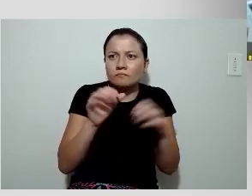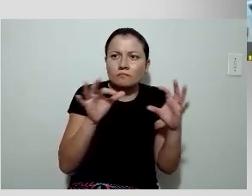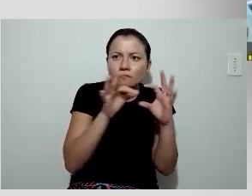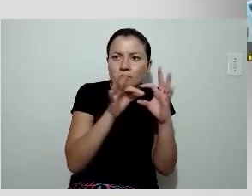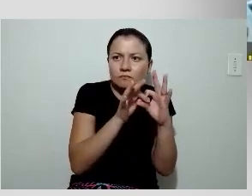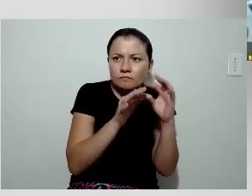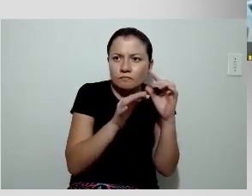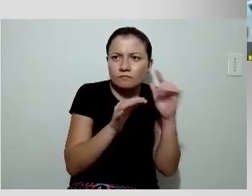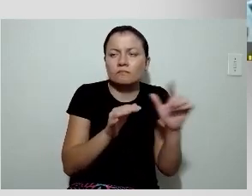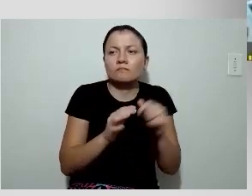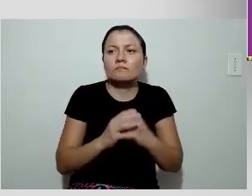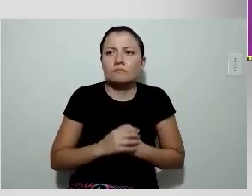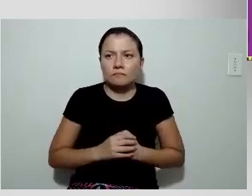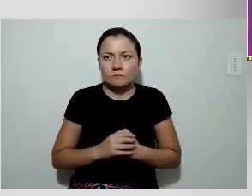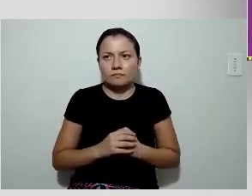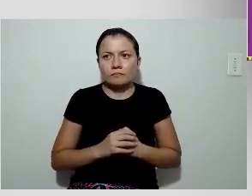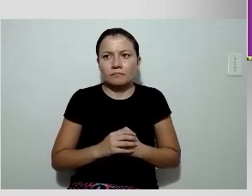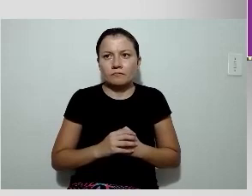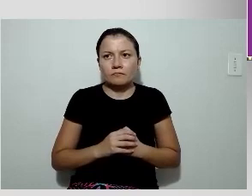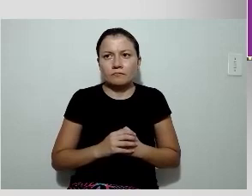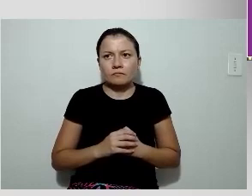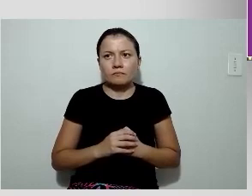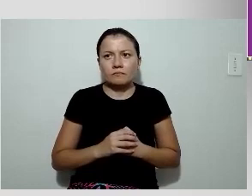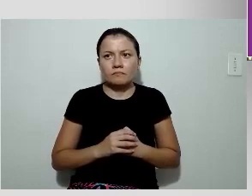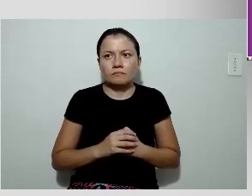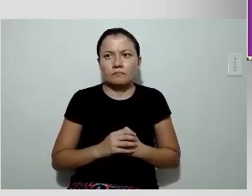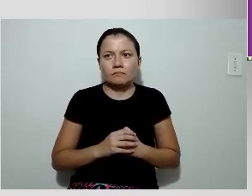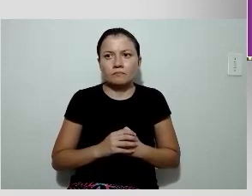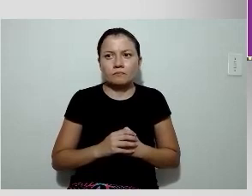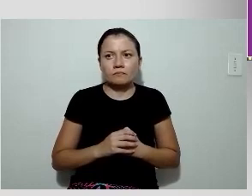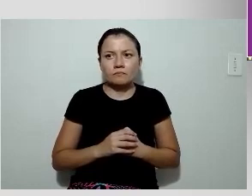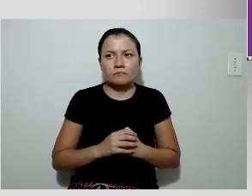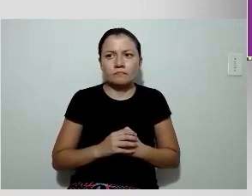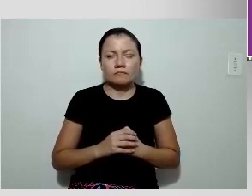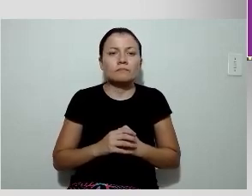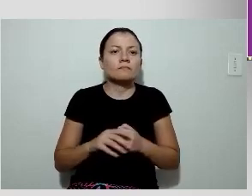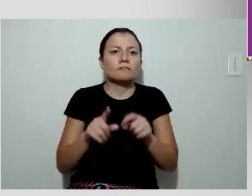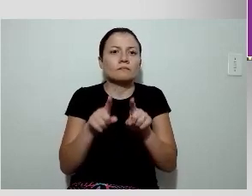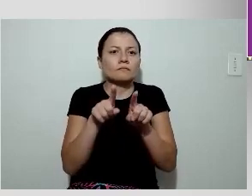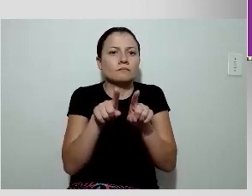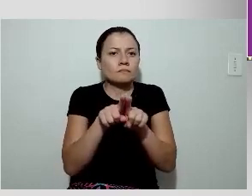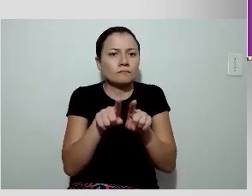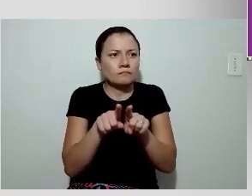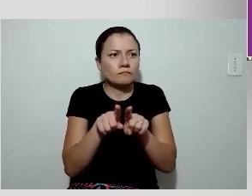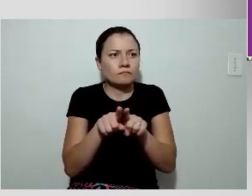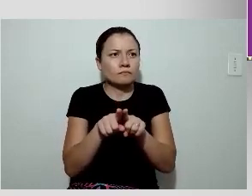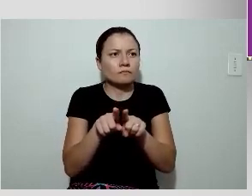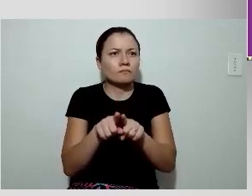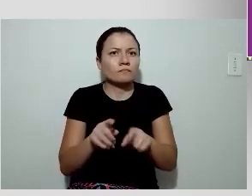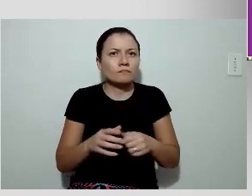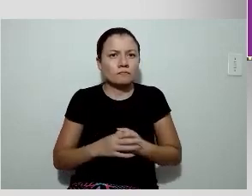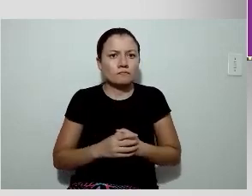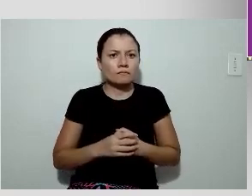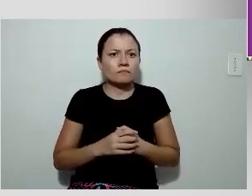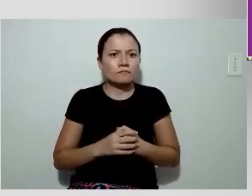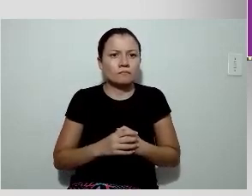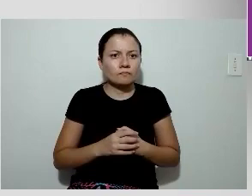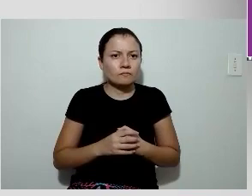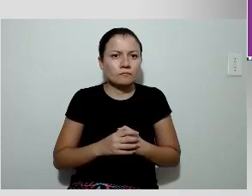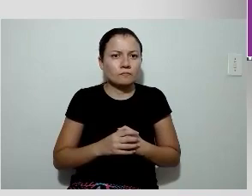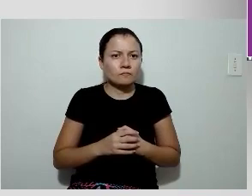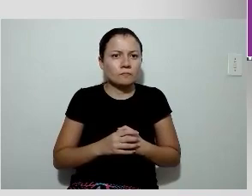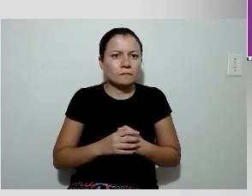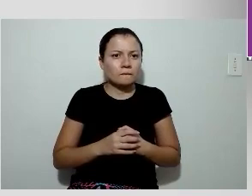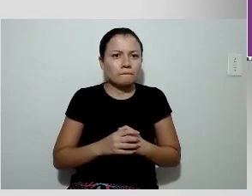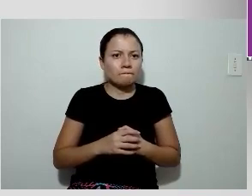microcirculação quanto do vaso epicário. Mas, enfim, o caso a discutir é exatamente